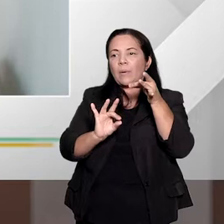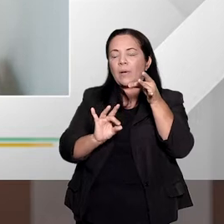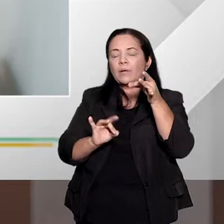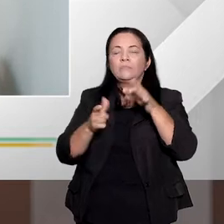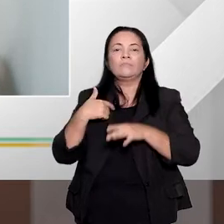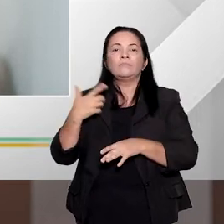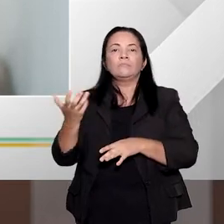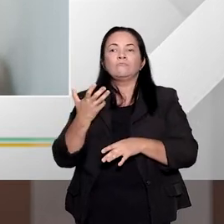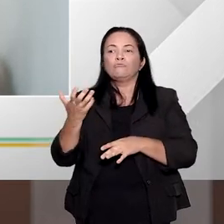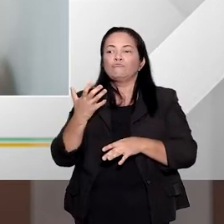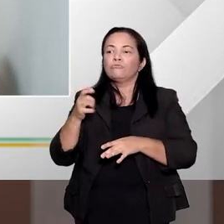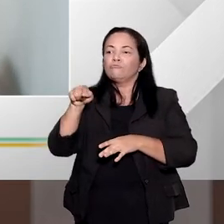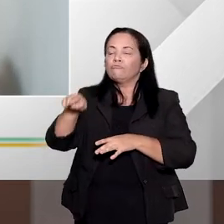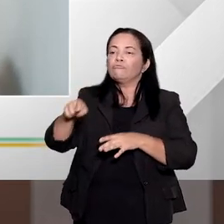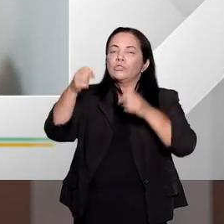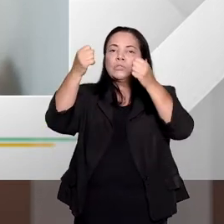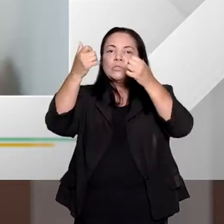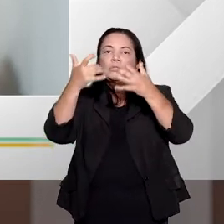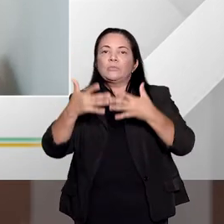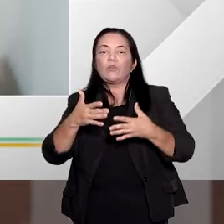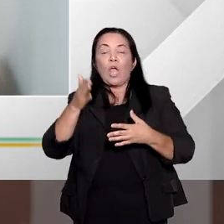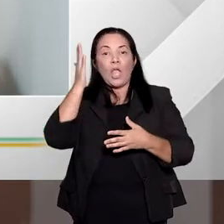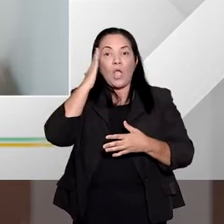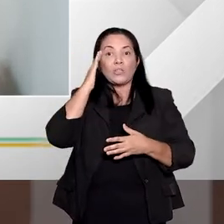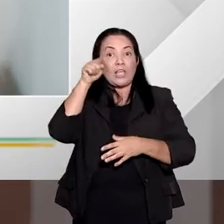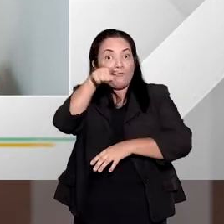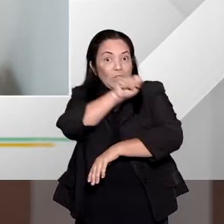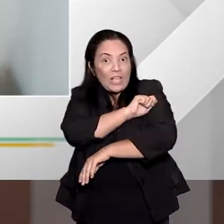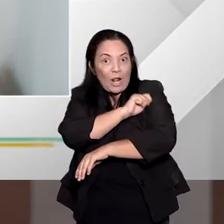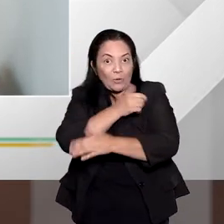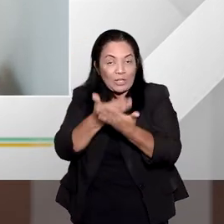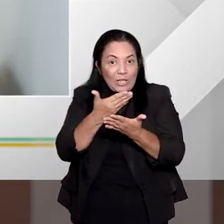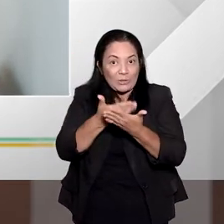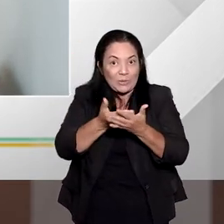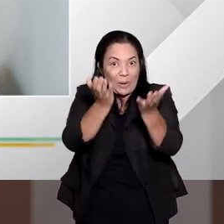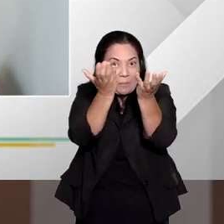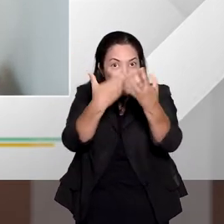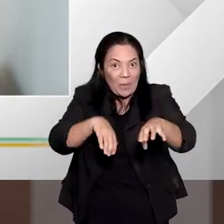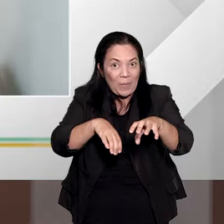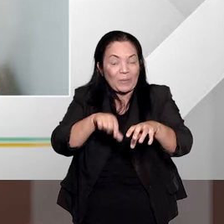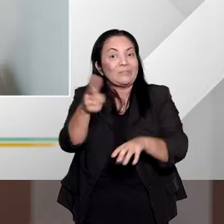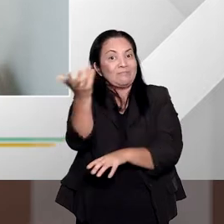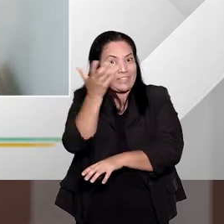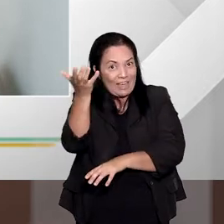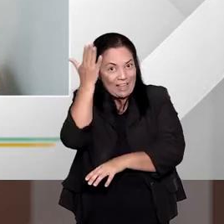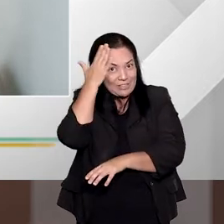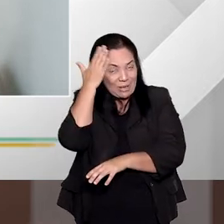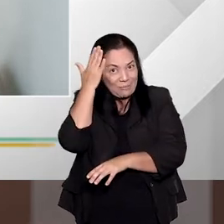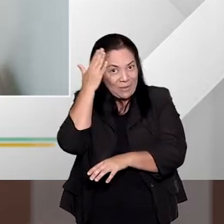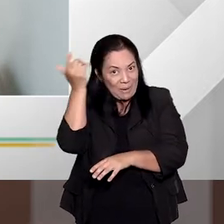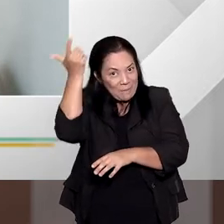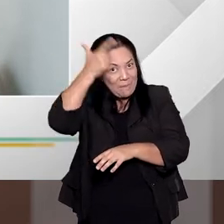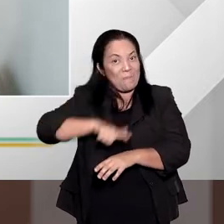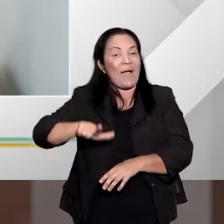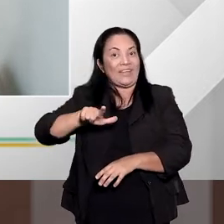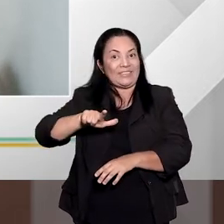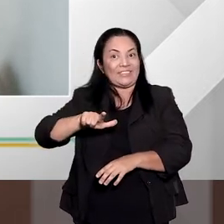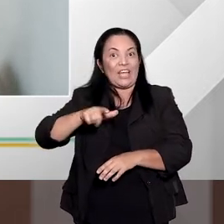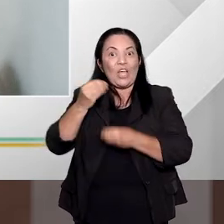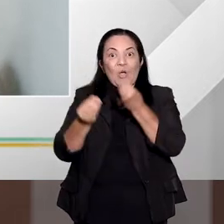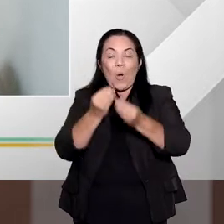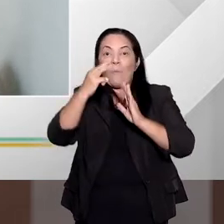ouvir aí o ponto a ponto, eu sei que os concurseiros que nos acompanham gostariam de ouvir o ponto a ponto desse método trifásico.